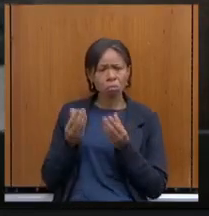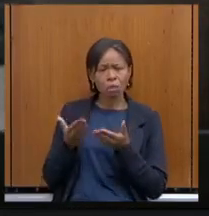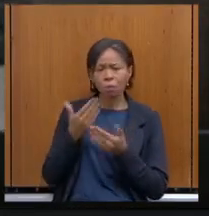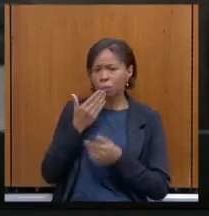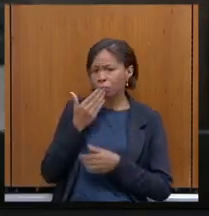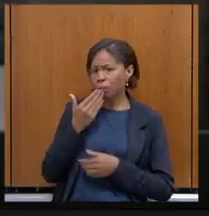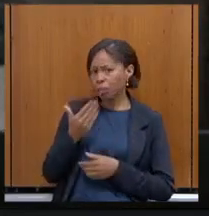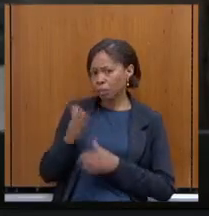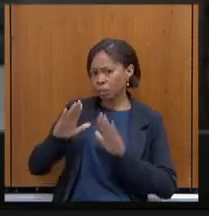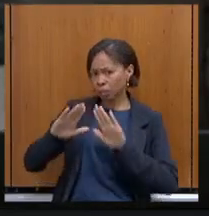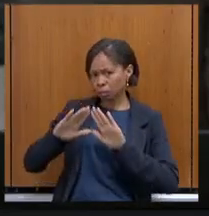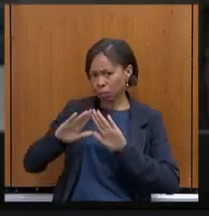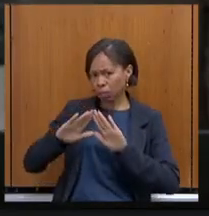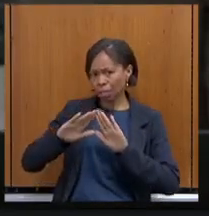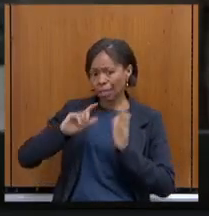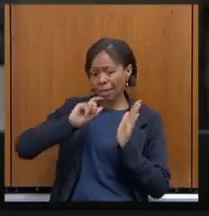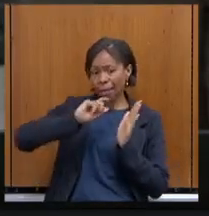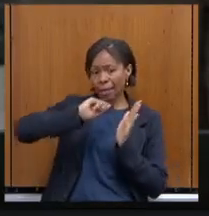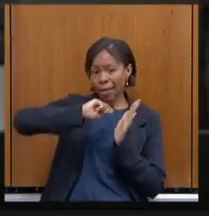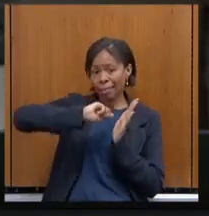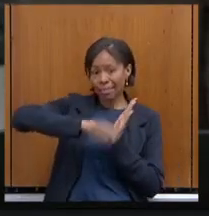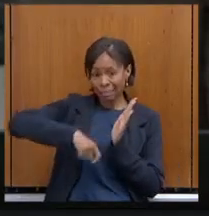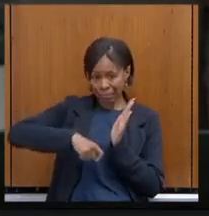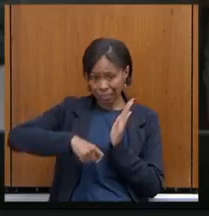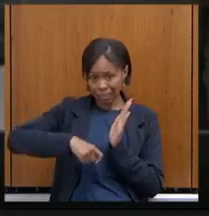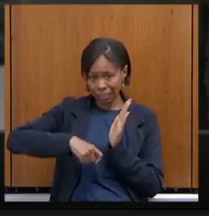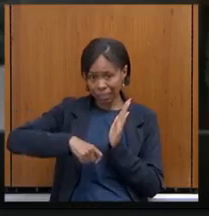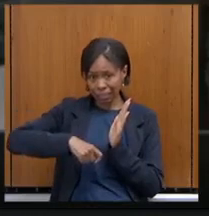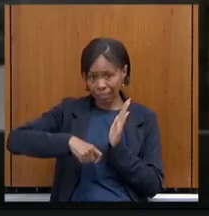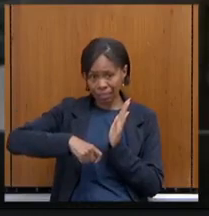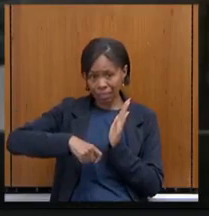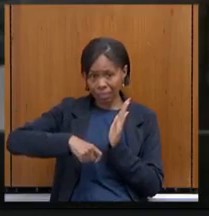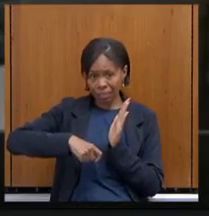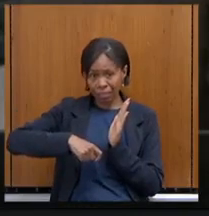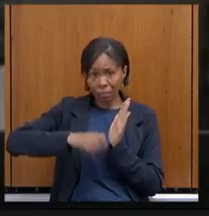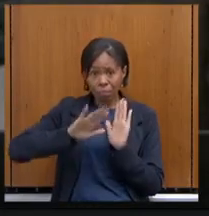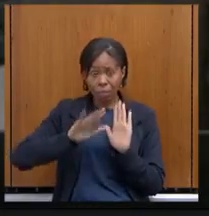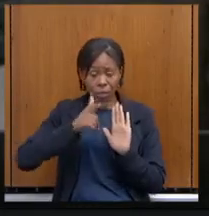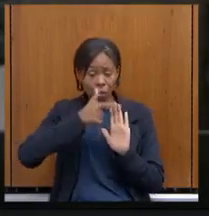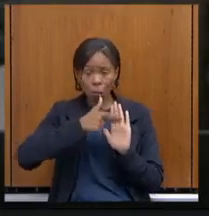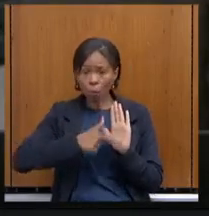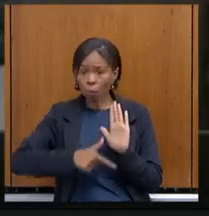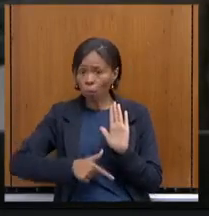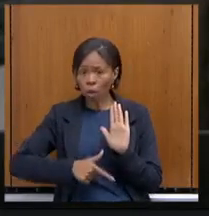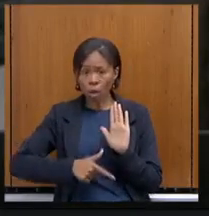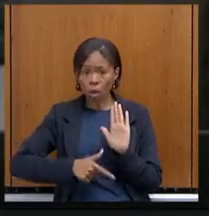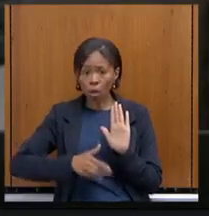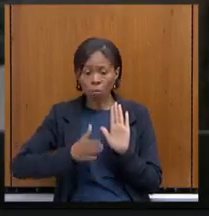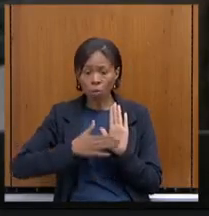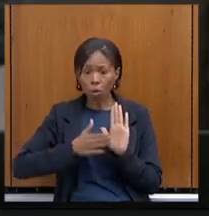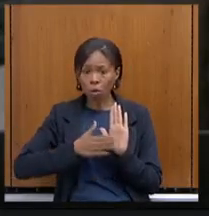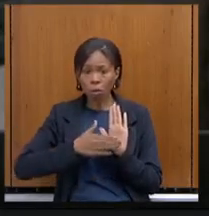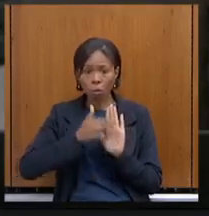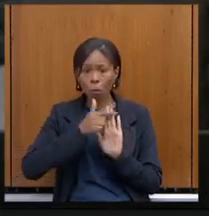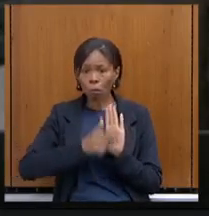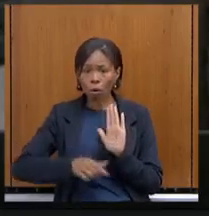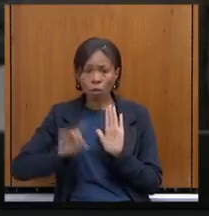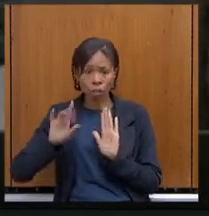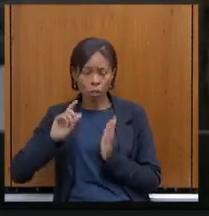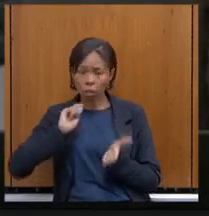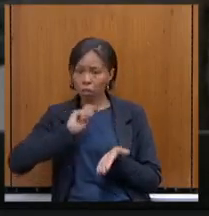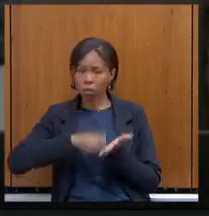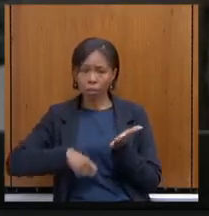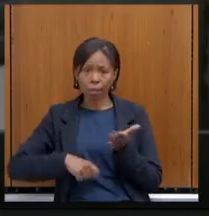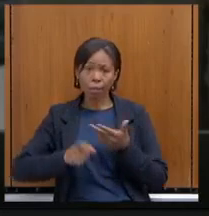assine, até certo um ponto, um cheque em branco, para o